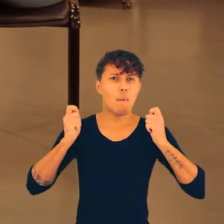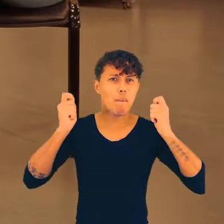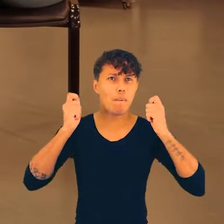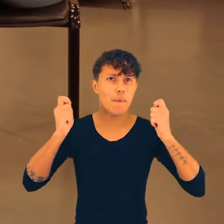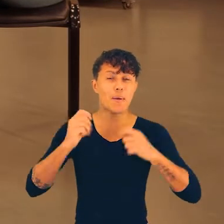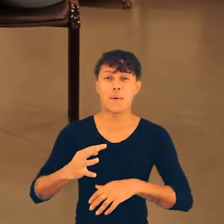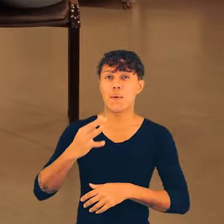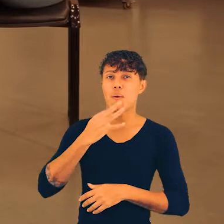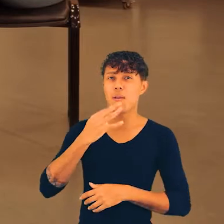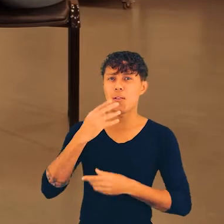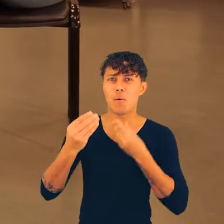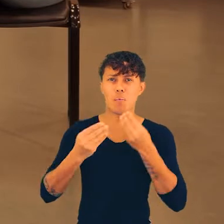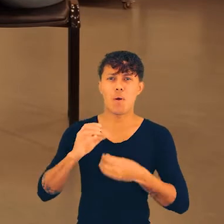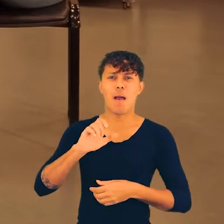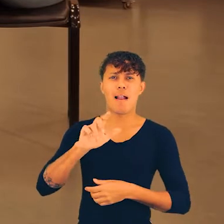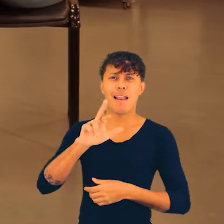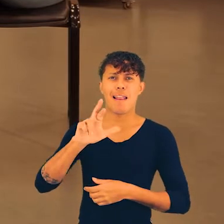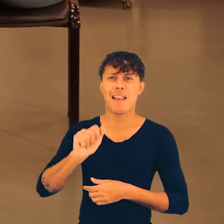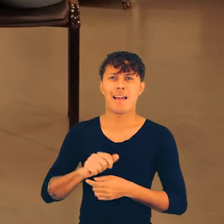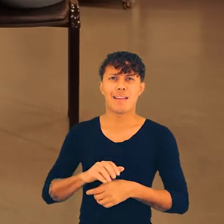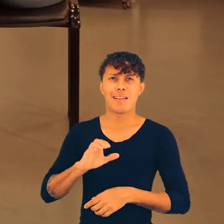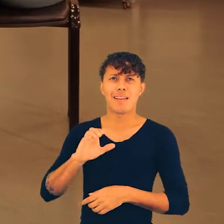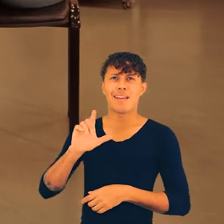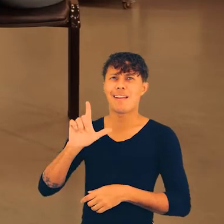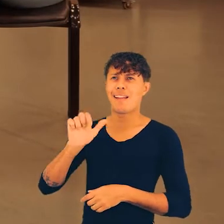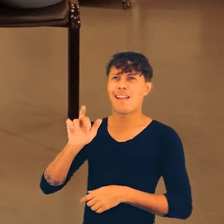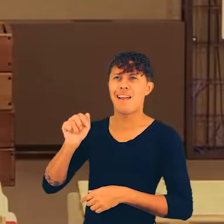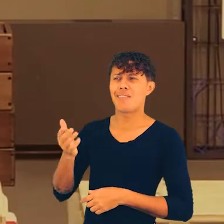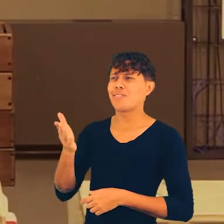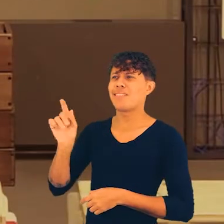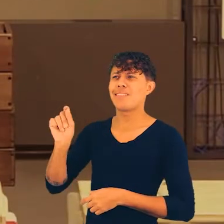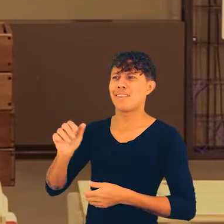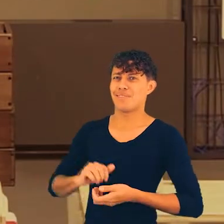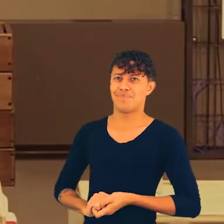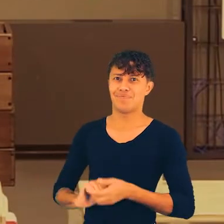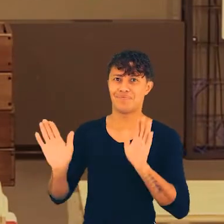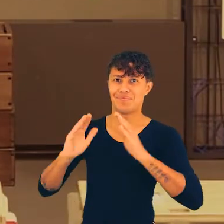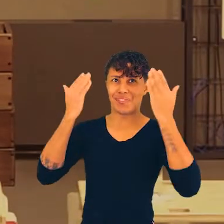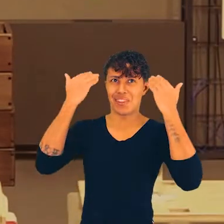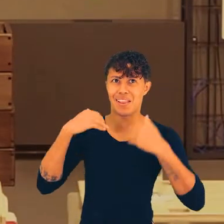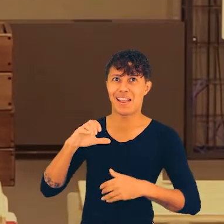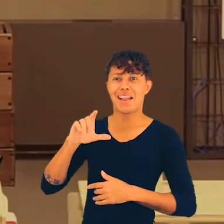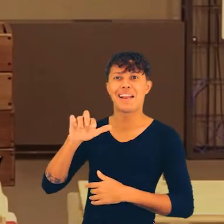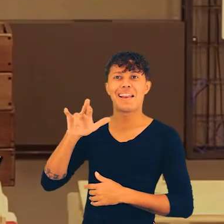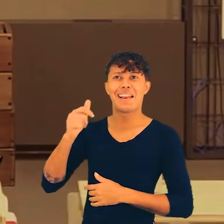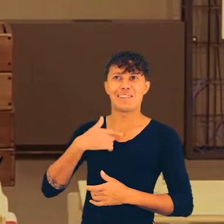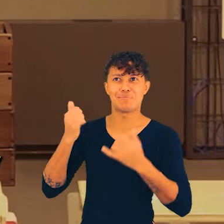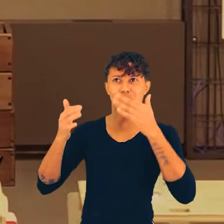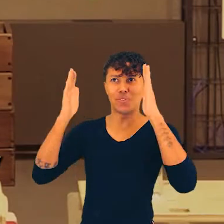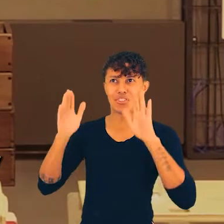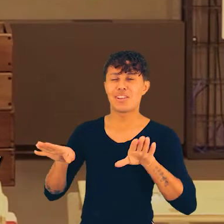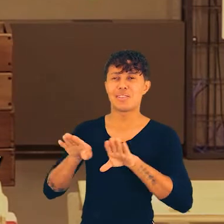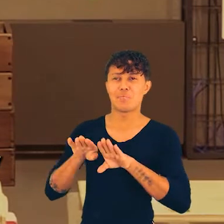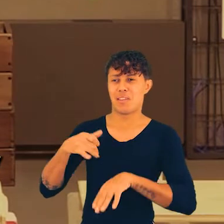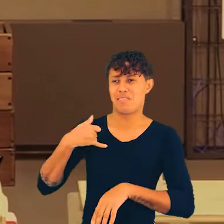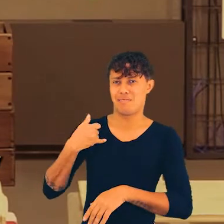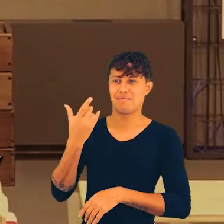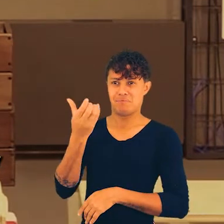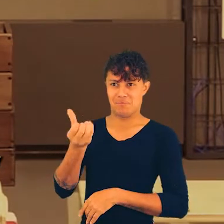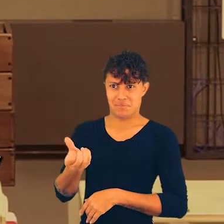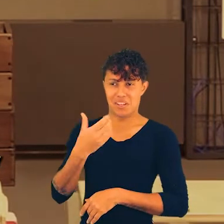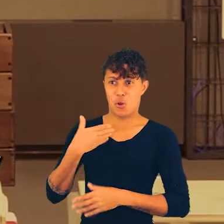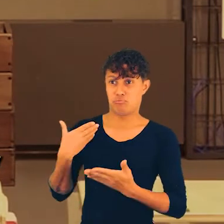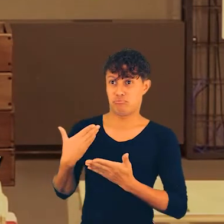começar aqui conhecendo também um pouco da Clara. Clara, quem é você? Bom, eu sou a Clara, como ela já disse, tenho